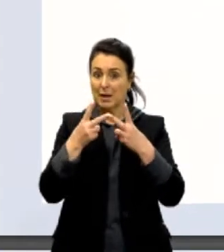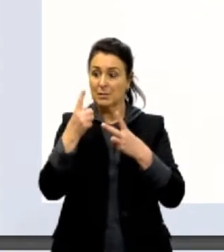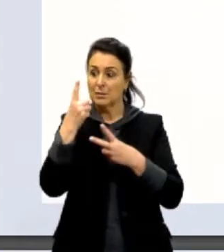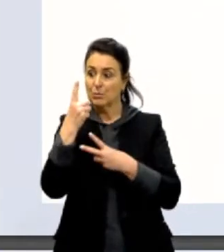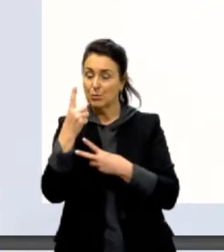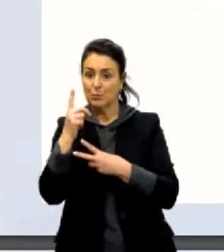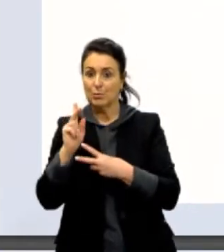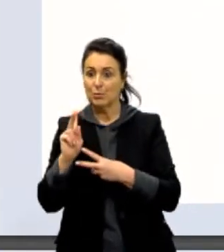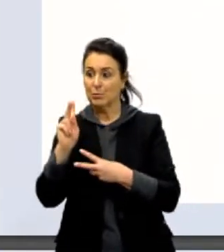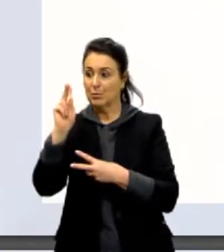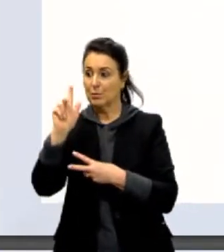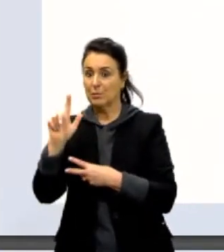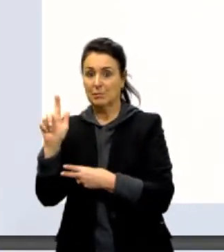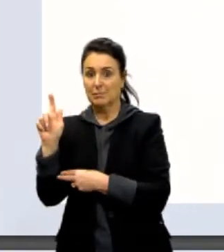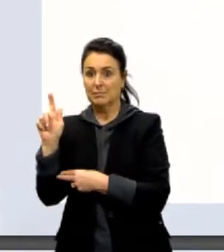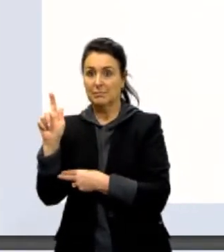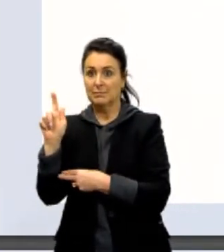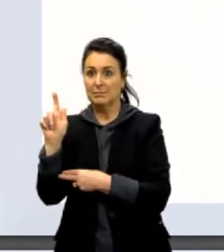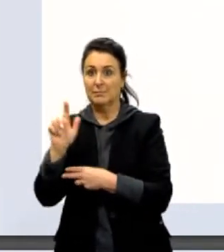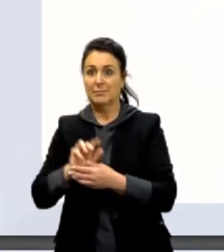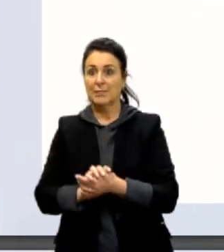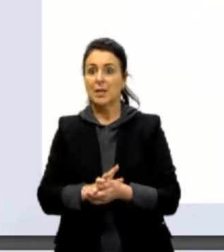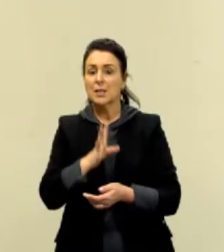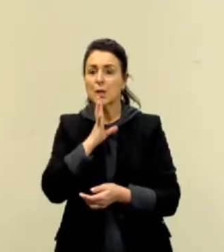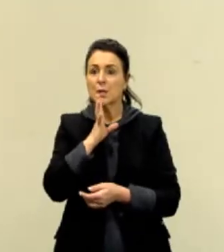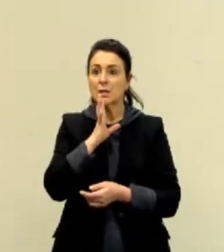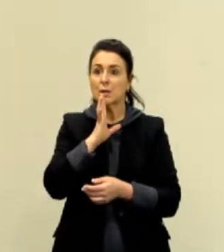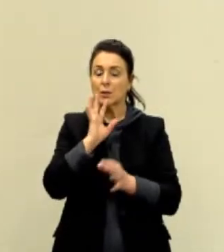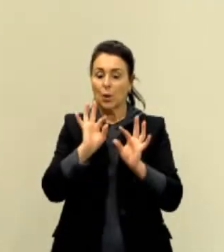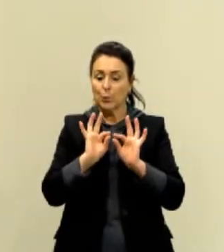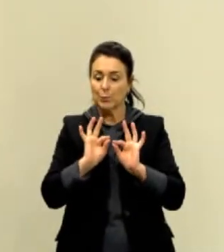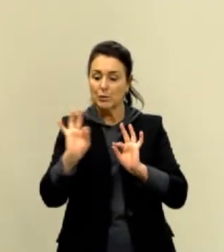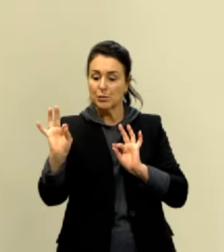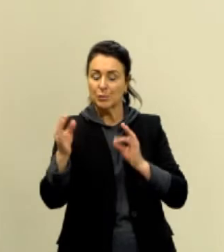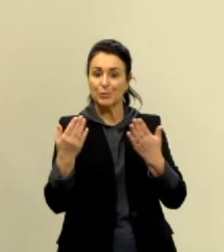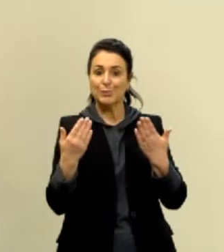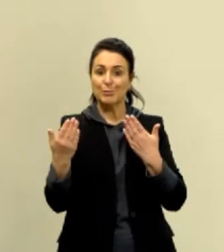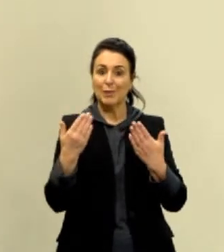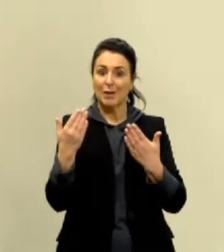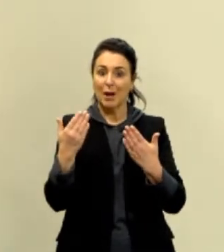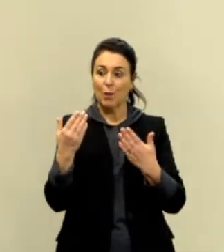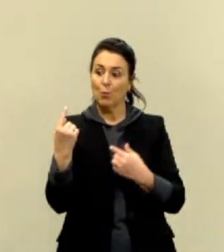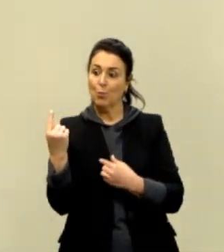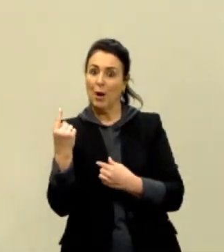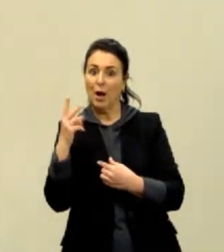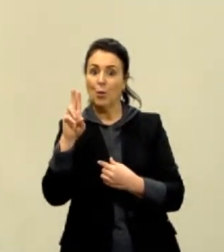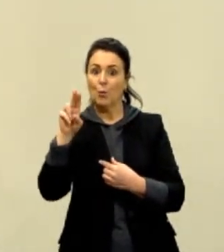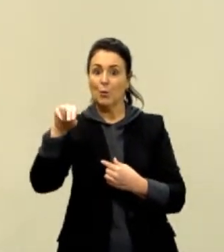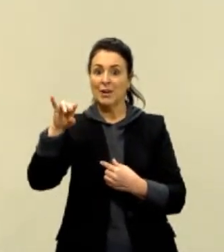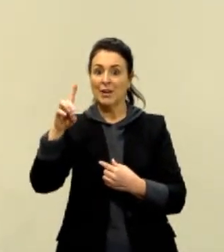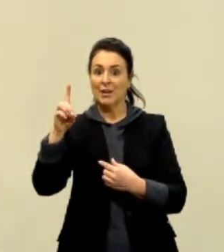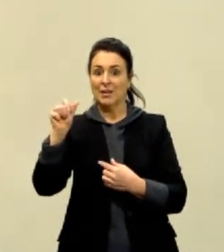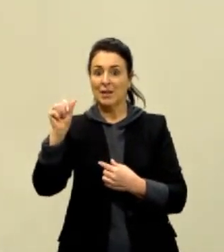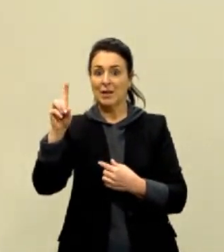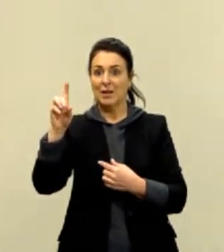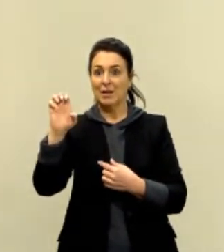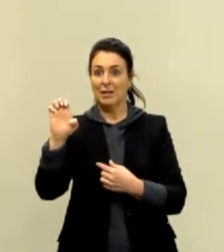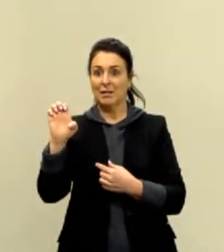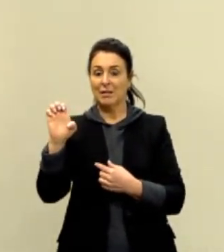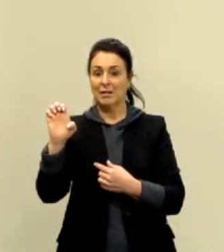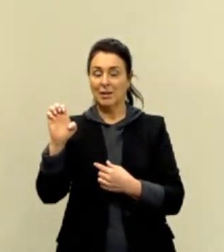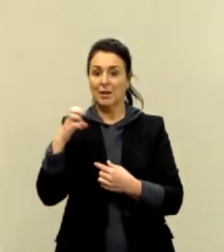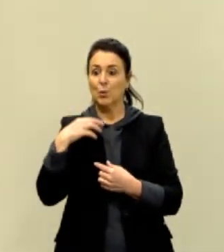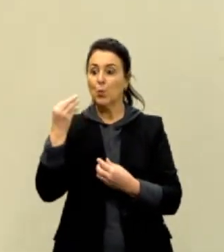quilograma é conhecido. Então, medir é comparar com a unidade, é dizer quantas vezes a unidade está